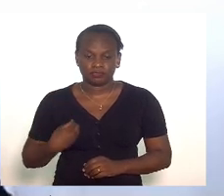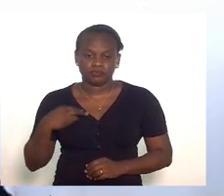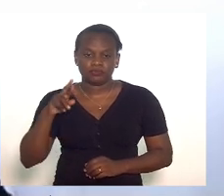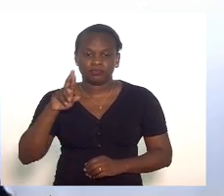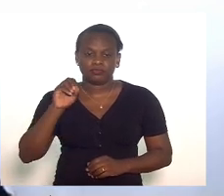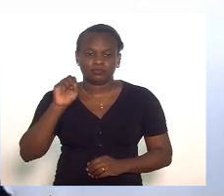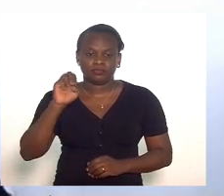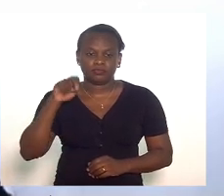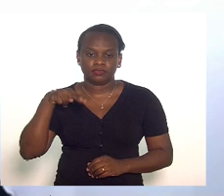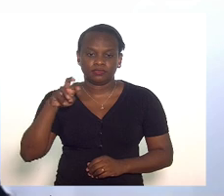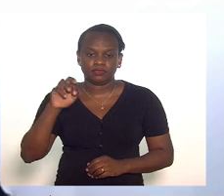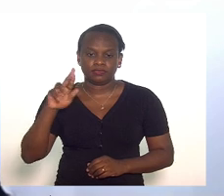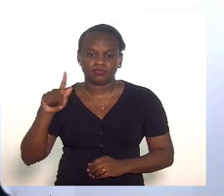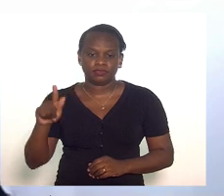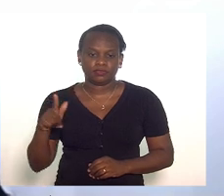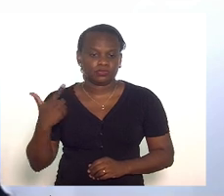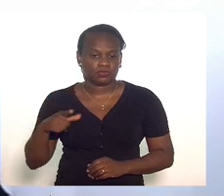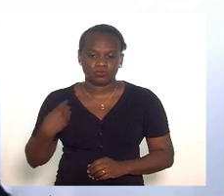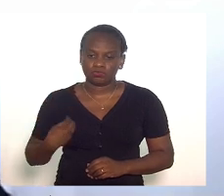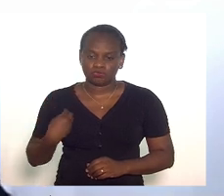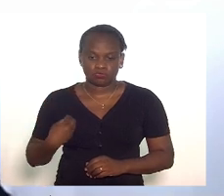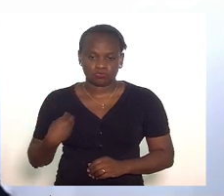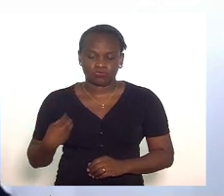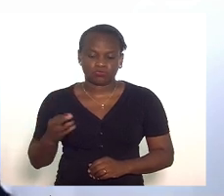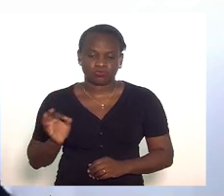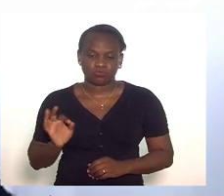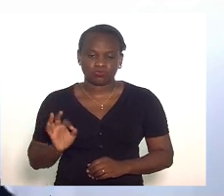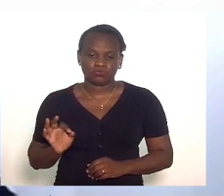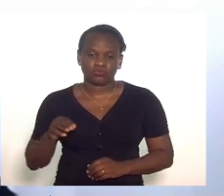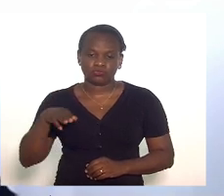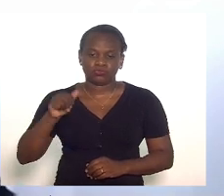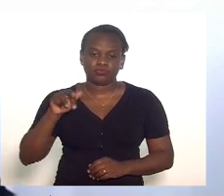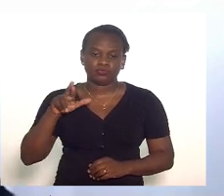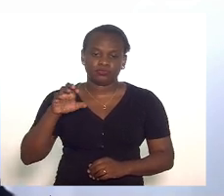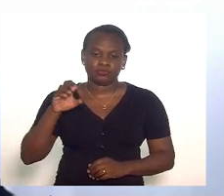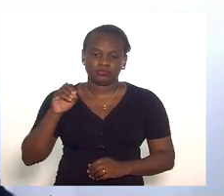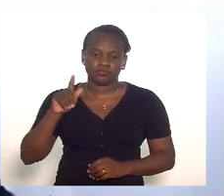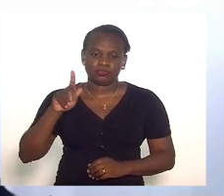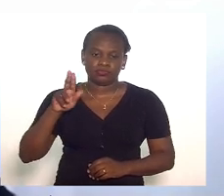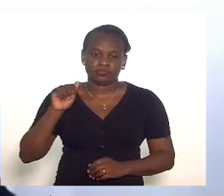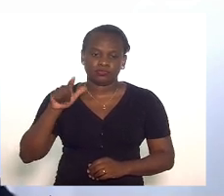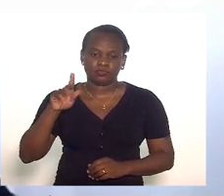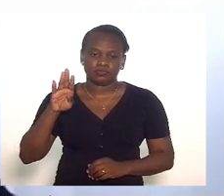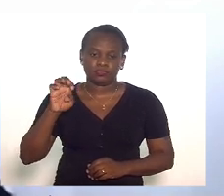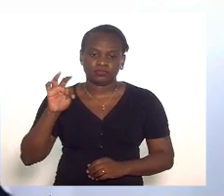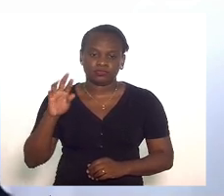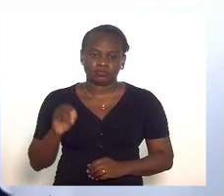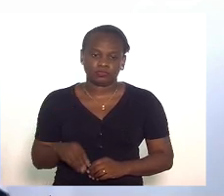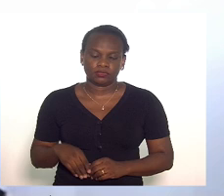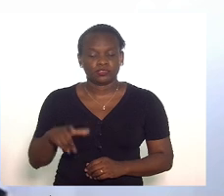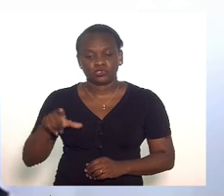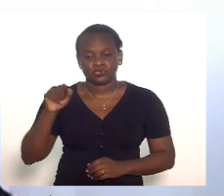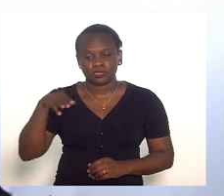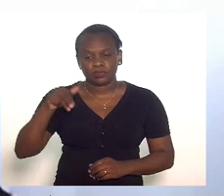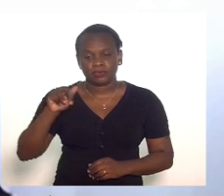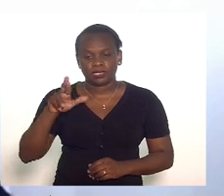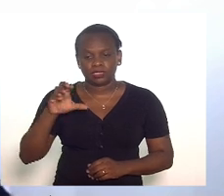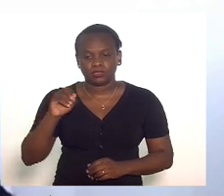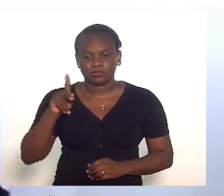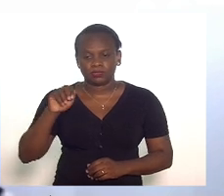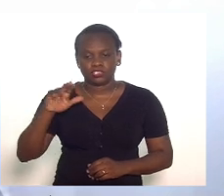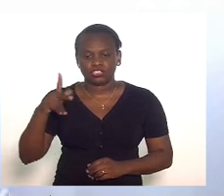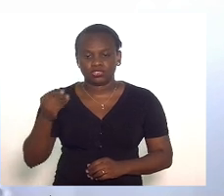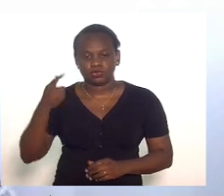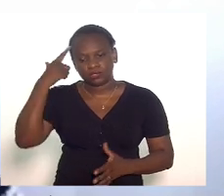Rosenberg Reis. Não se encontrando presente Márcio Galberto. Desígnio deputado Márcio Pacheco para oferecer